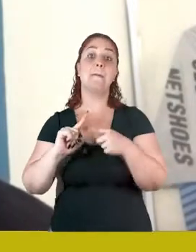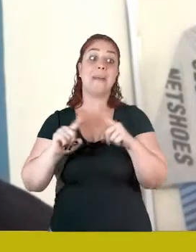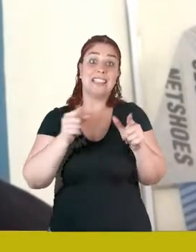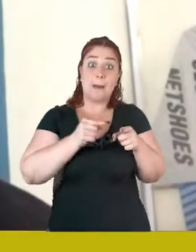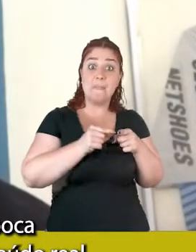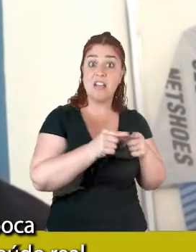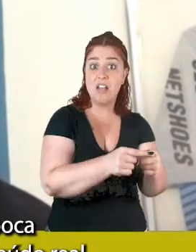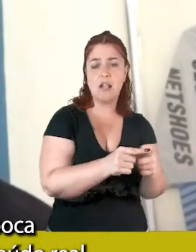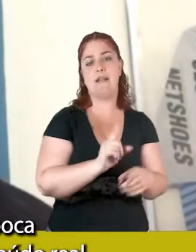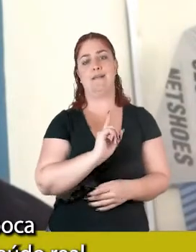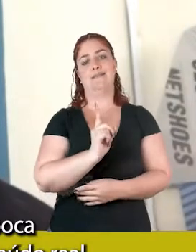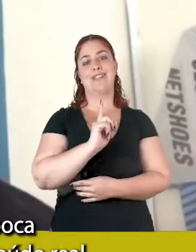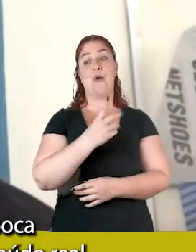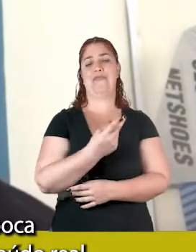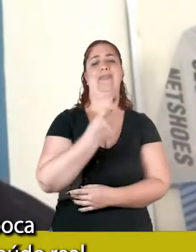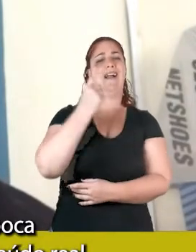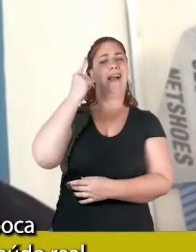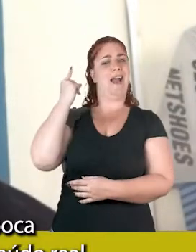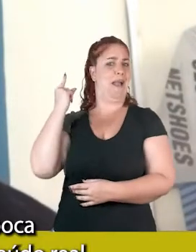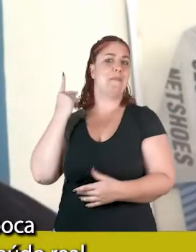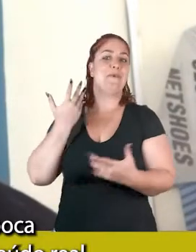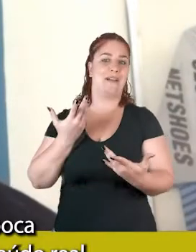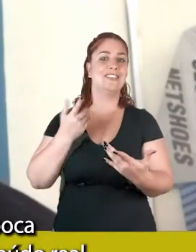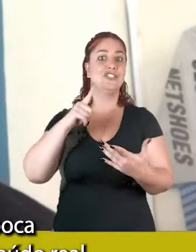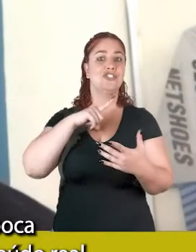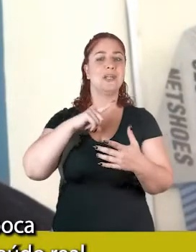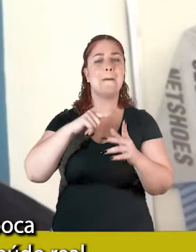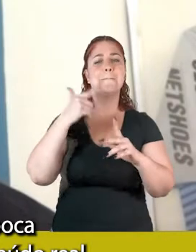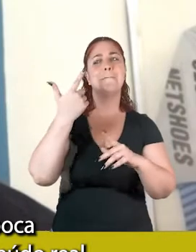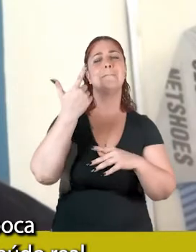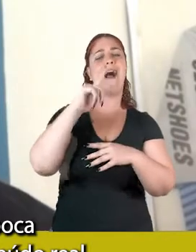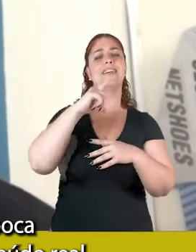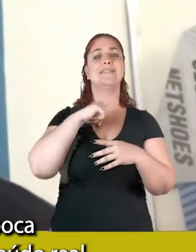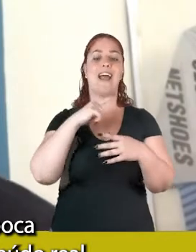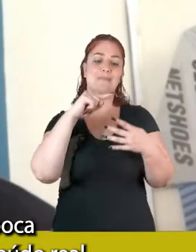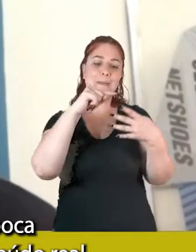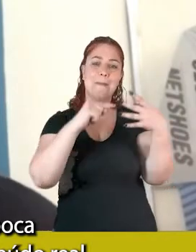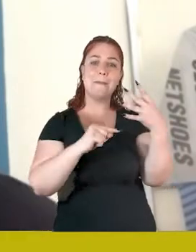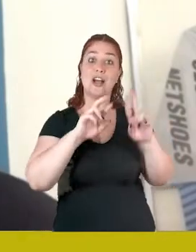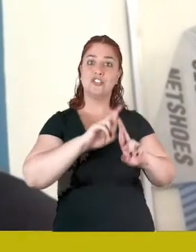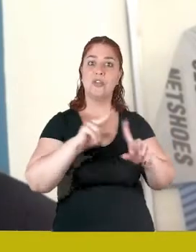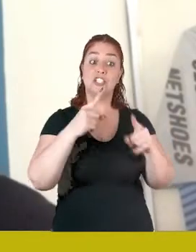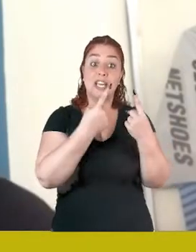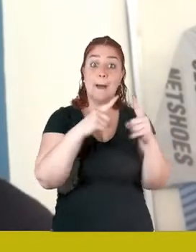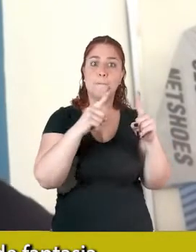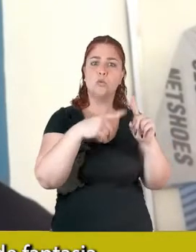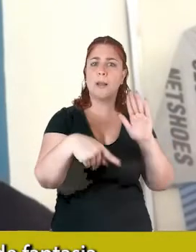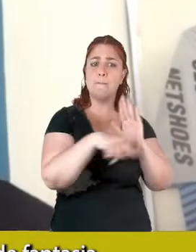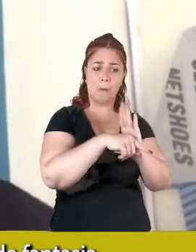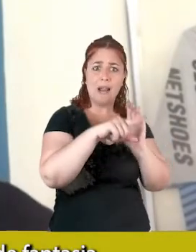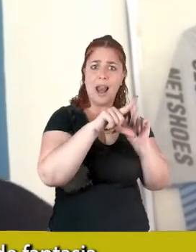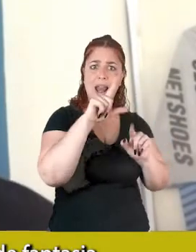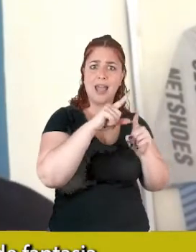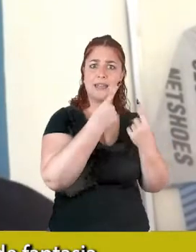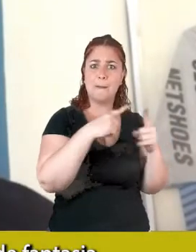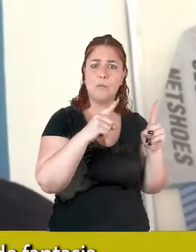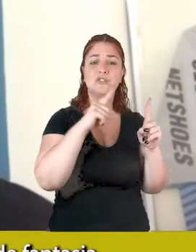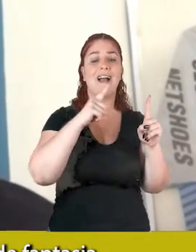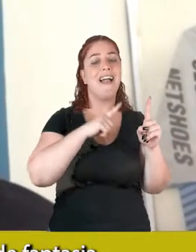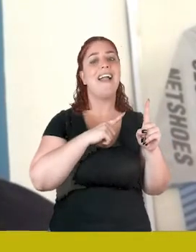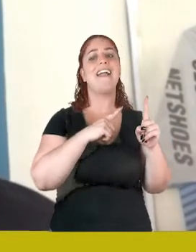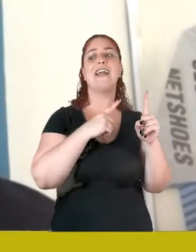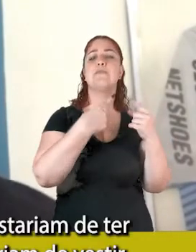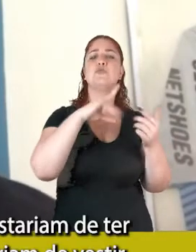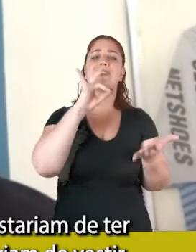né? E eram naquela época letras que tinham um conteúdo real, né? Hoje as músicas falam de